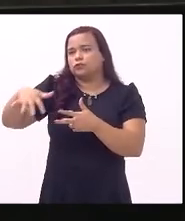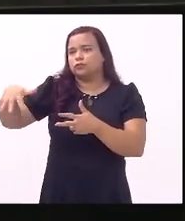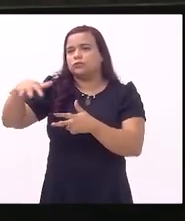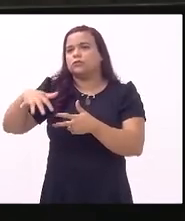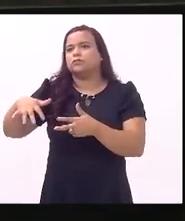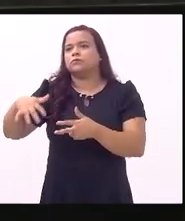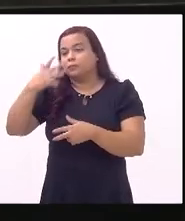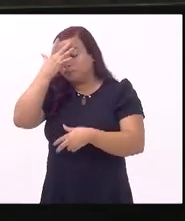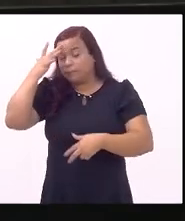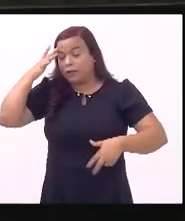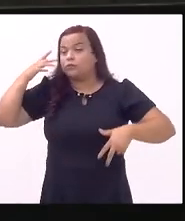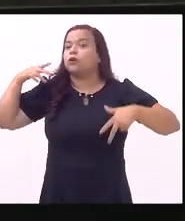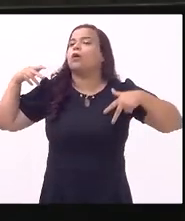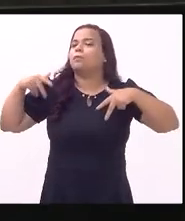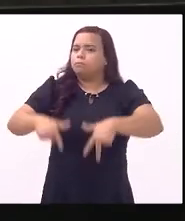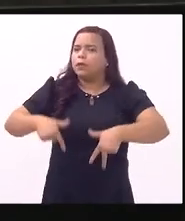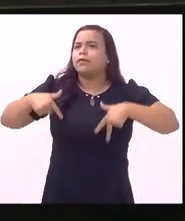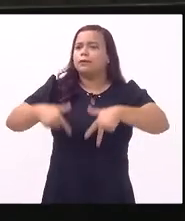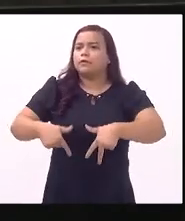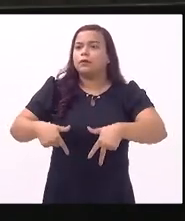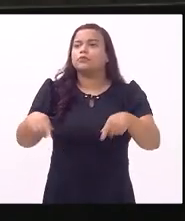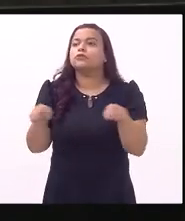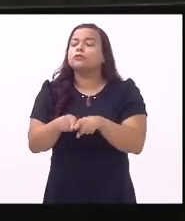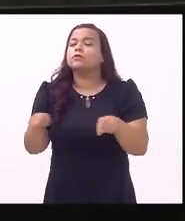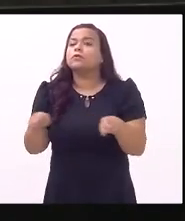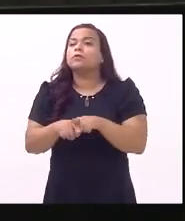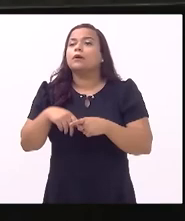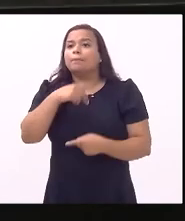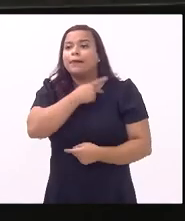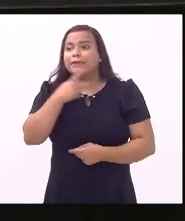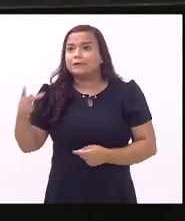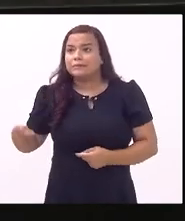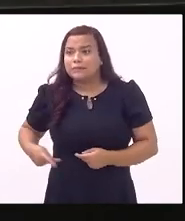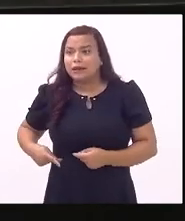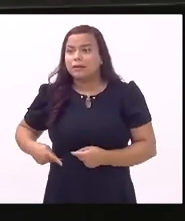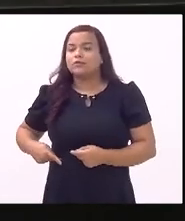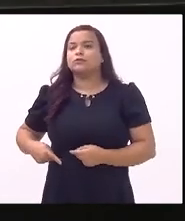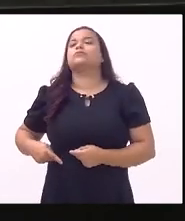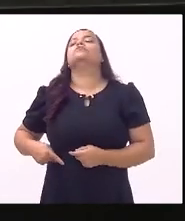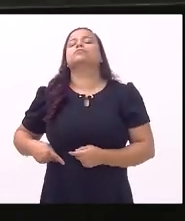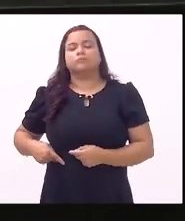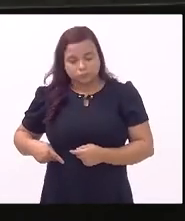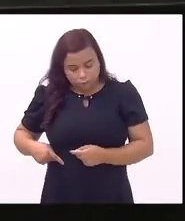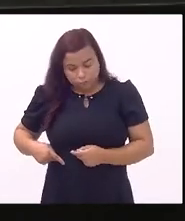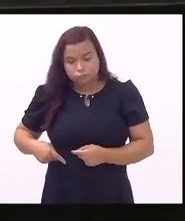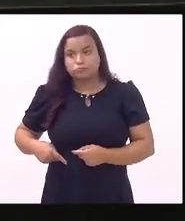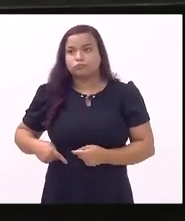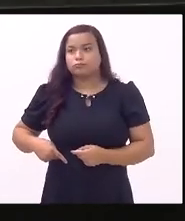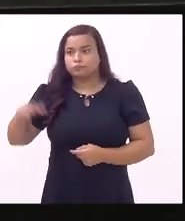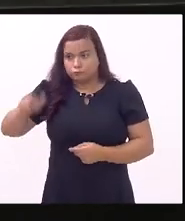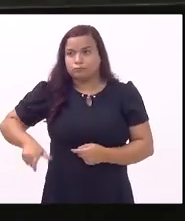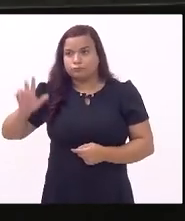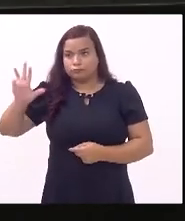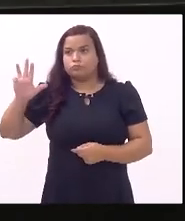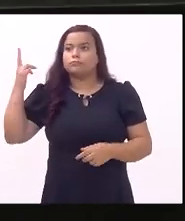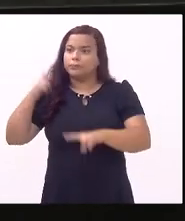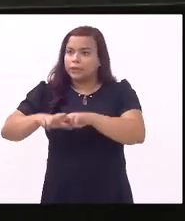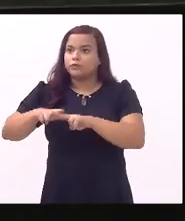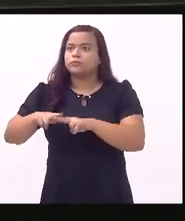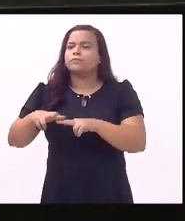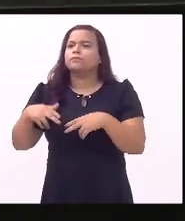militantes inclusive o presidente da república do partido foi preso e aqui com os debates que me